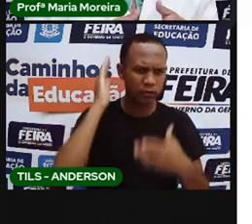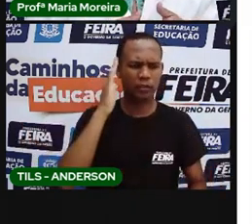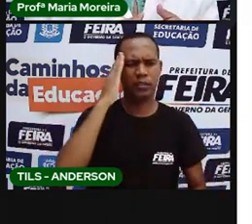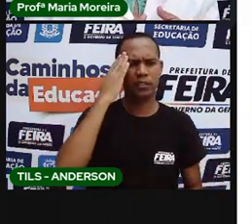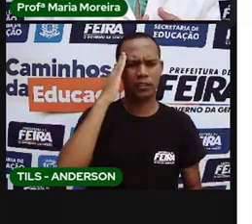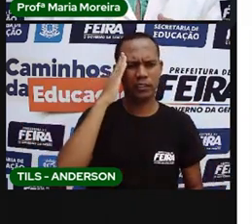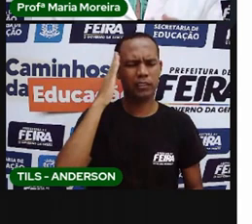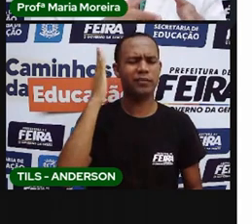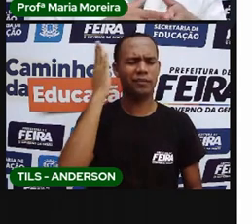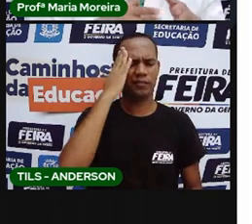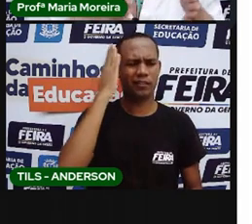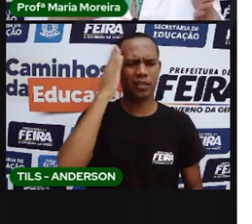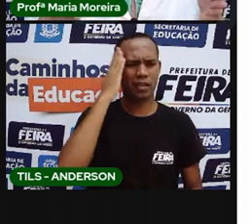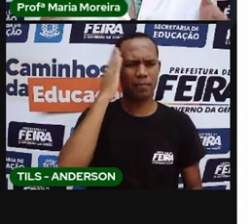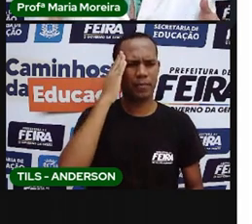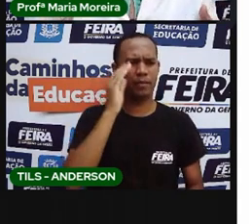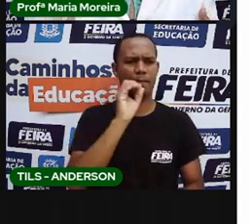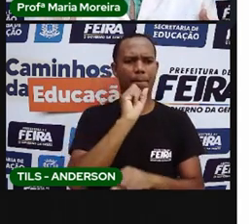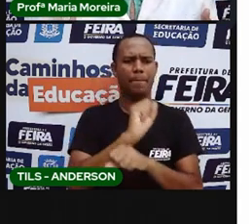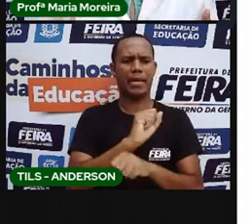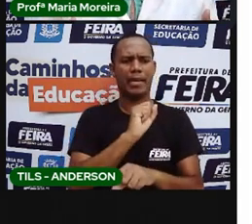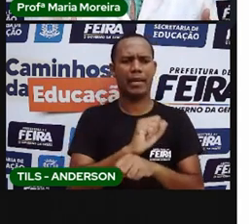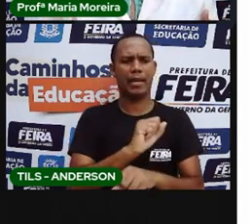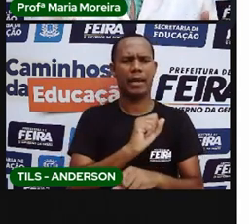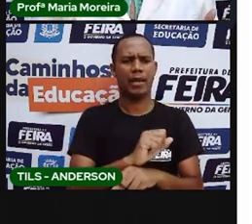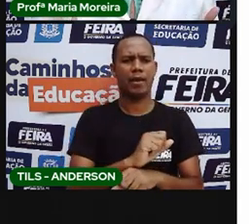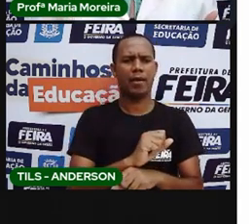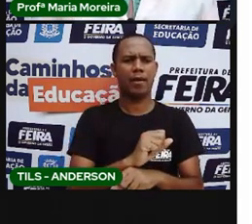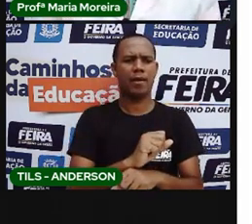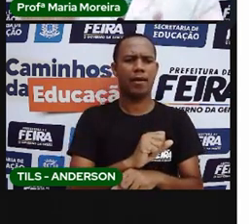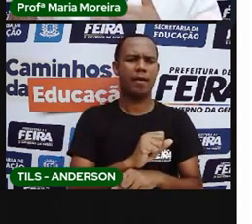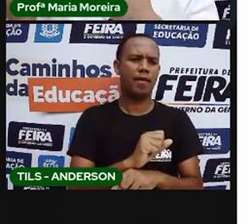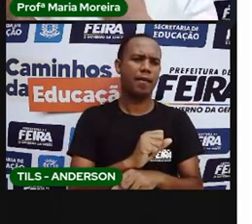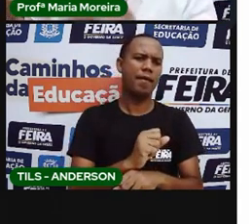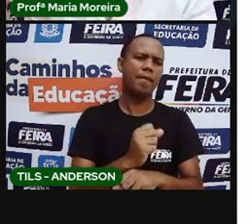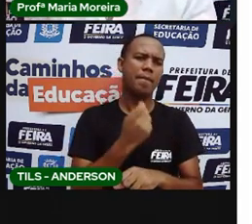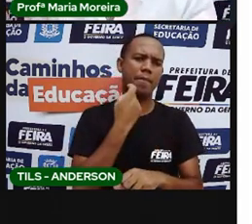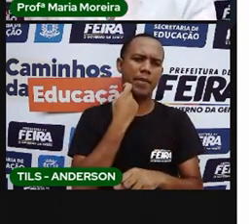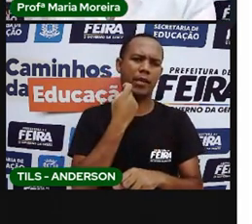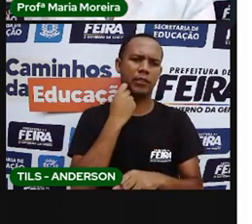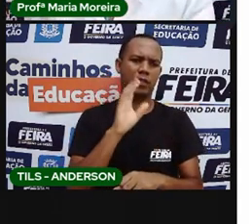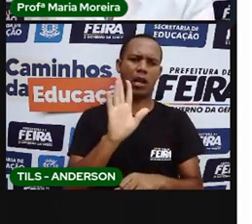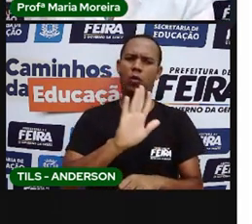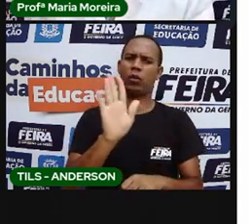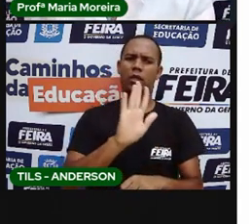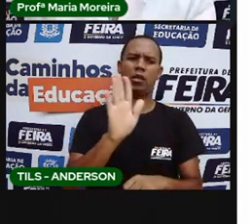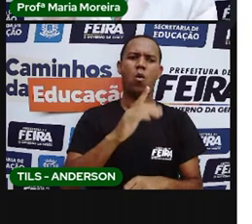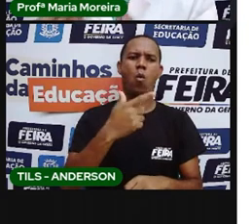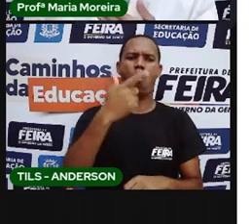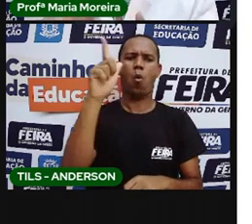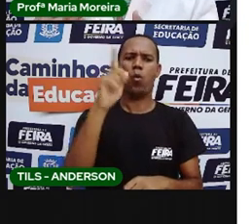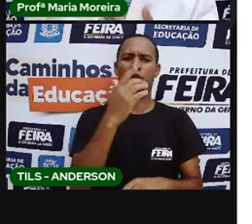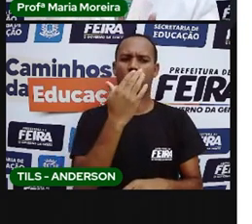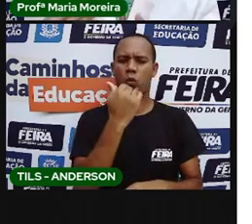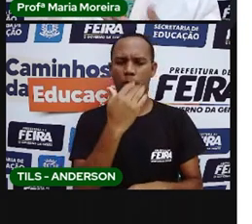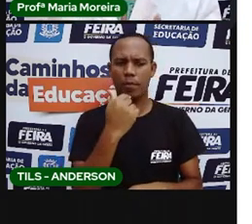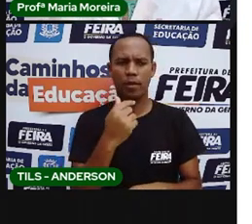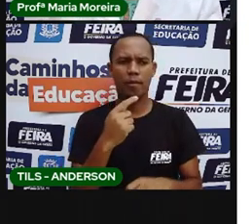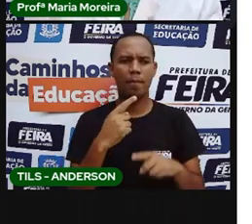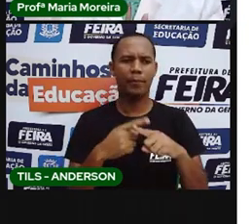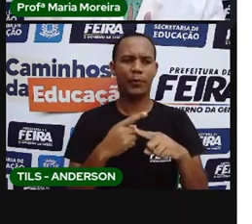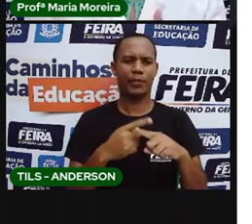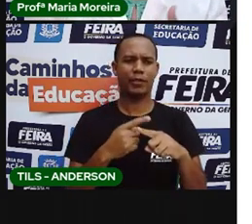determinado período para parar com a pesca, né? E se alimentar de uma outra maneira. Porque se eles continuarem